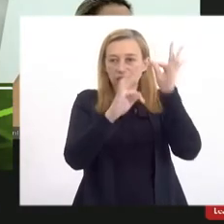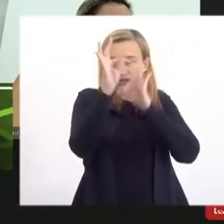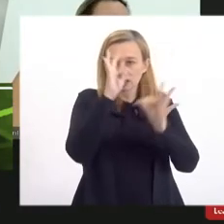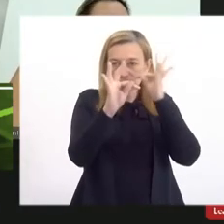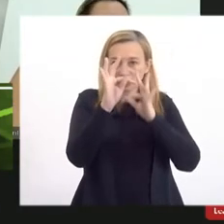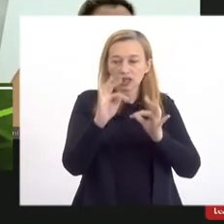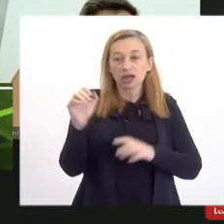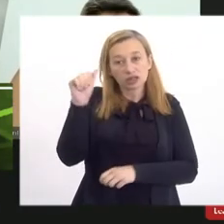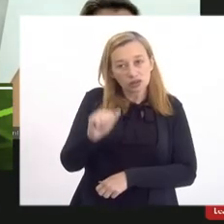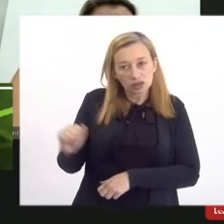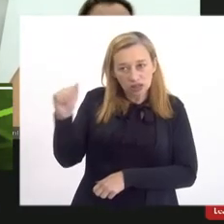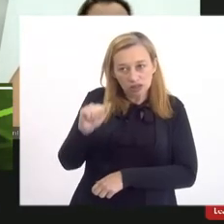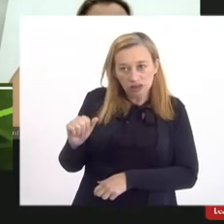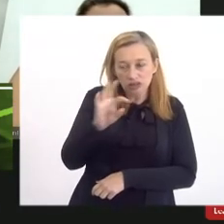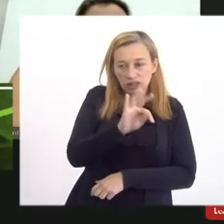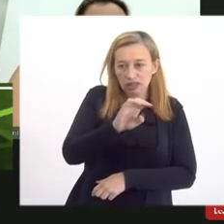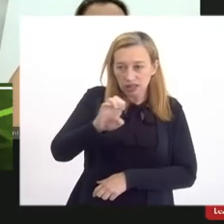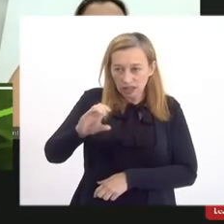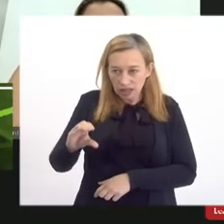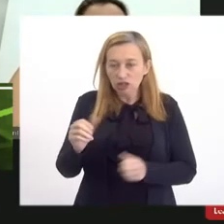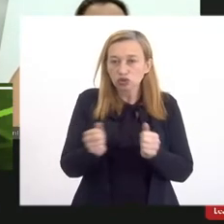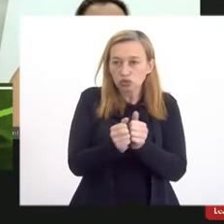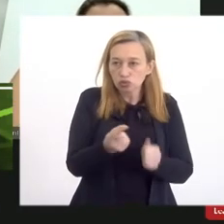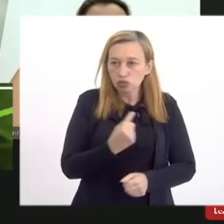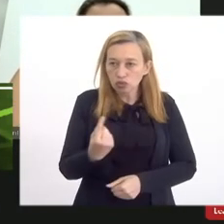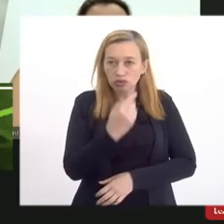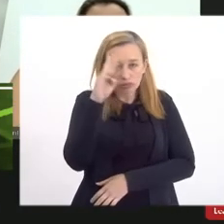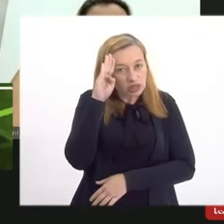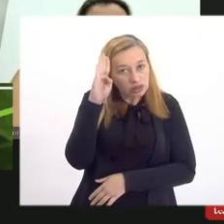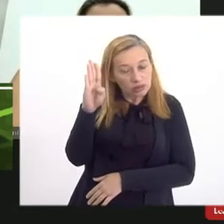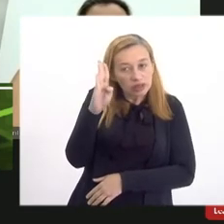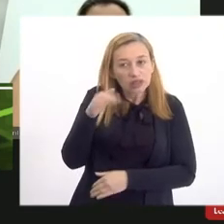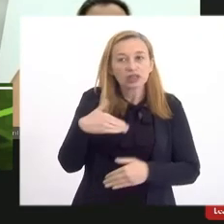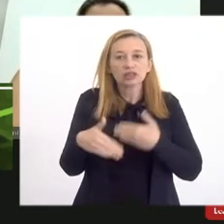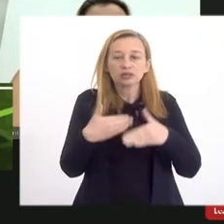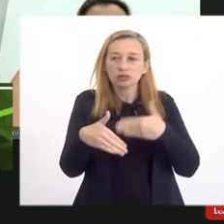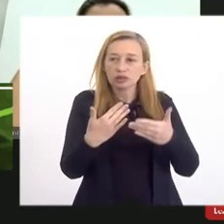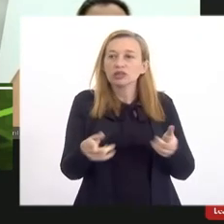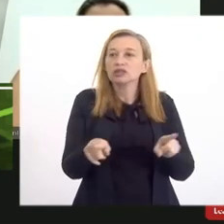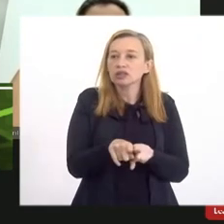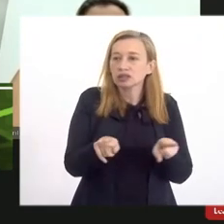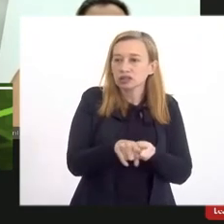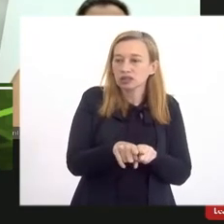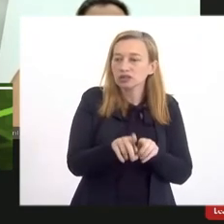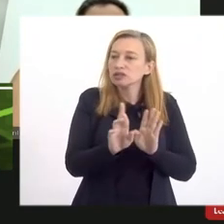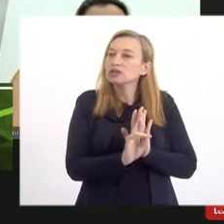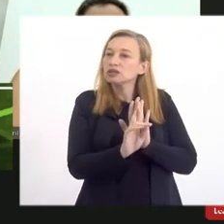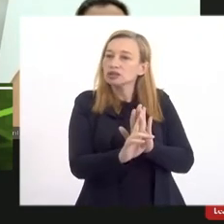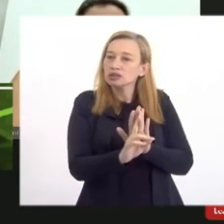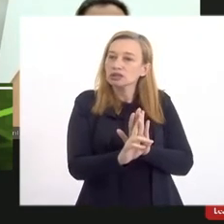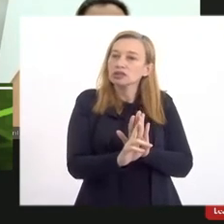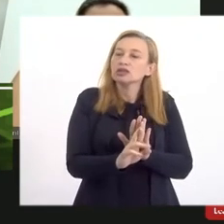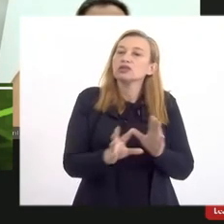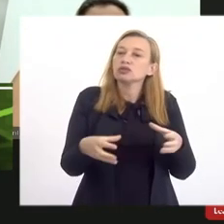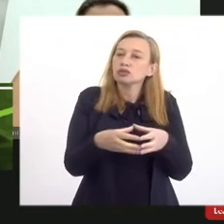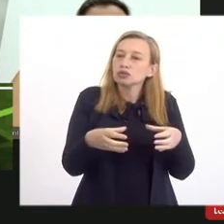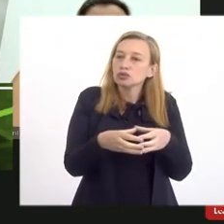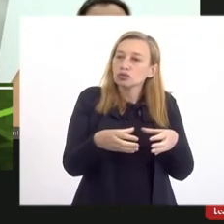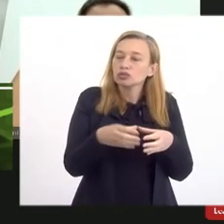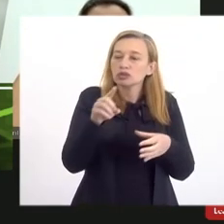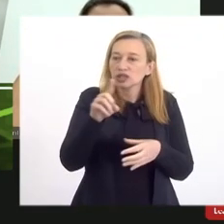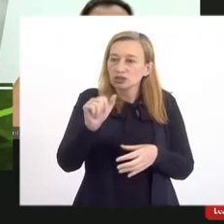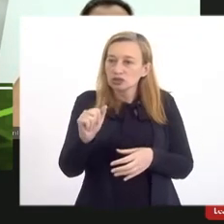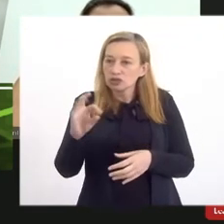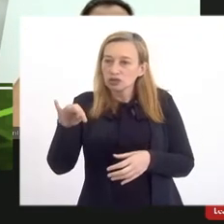do DCE que estiveram aqui presentes conosco que tem sido fundamentais nesse processo e também as representações da comunidade da zona oeste